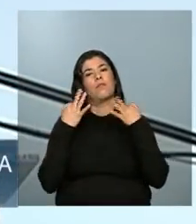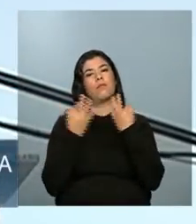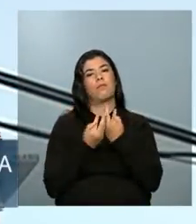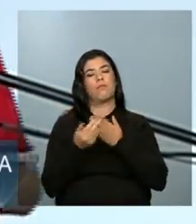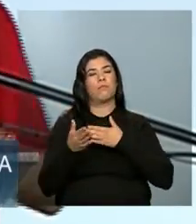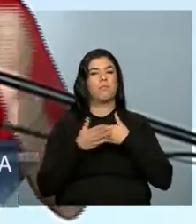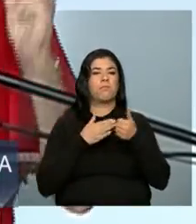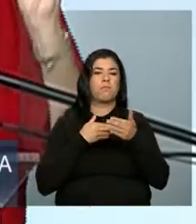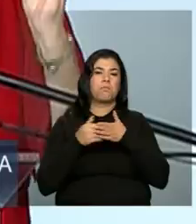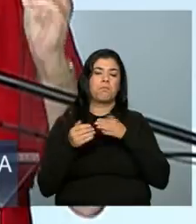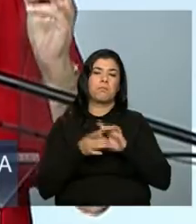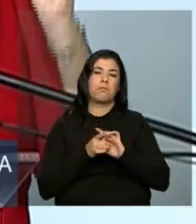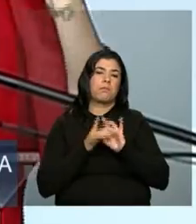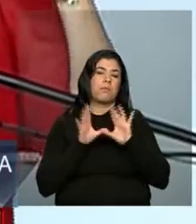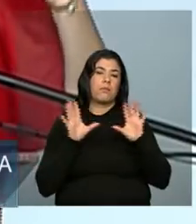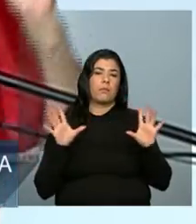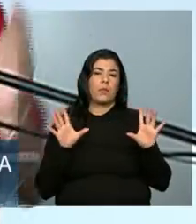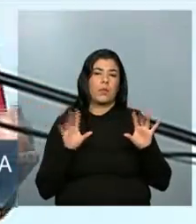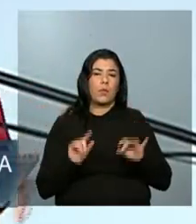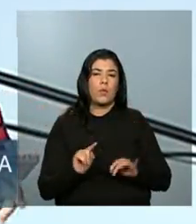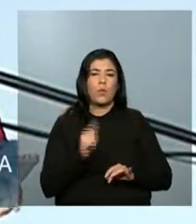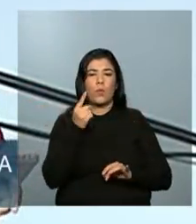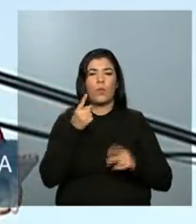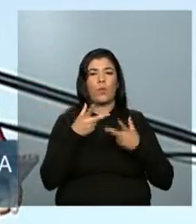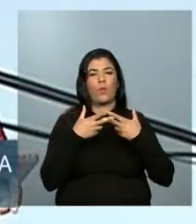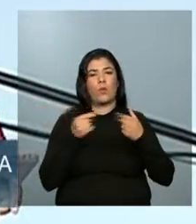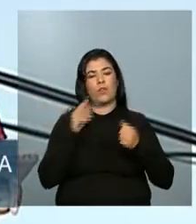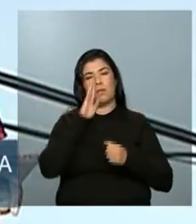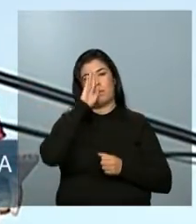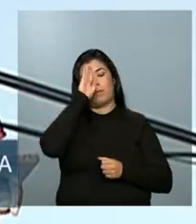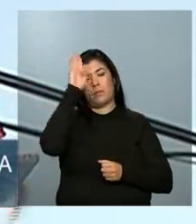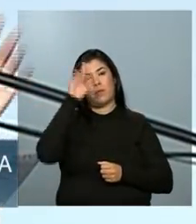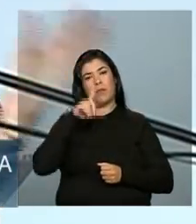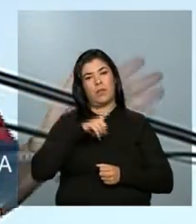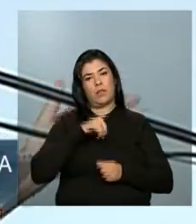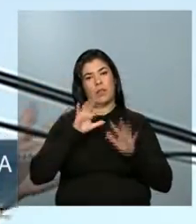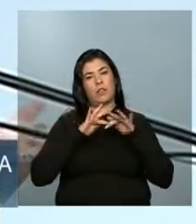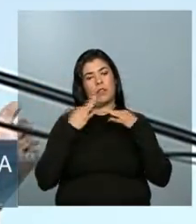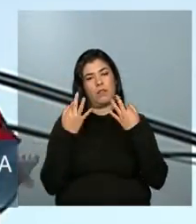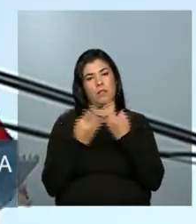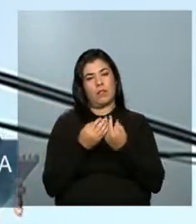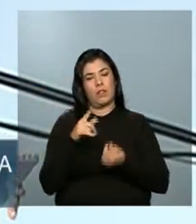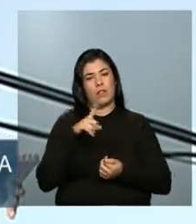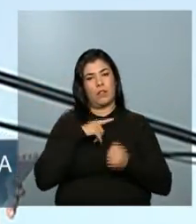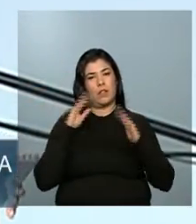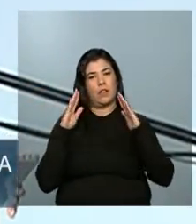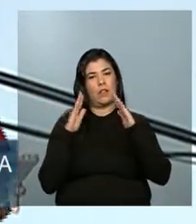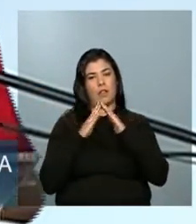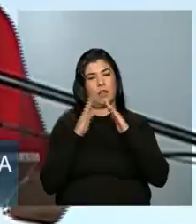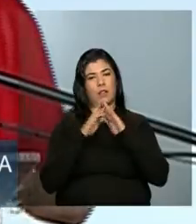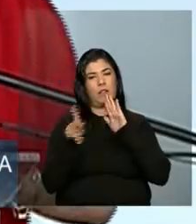um dos fatores principais para uma família é ter sua casa própria. E nós,